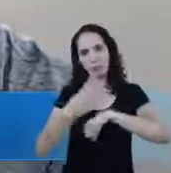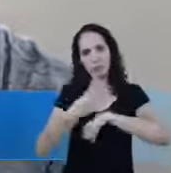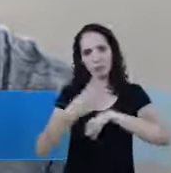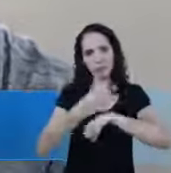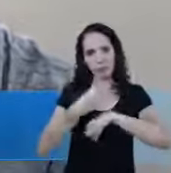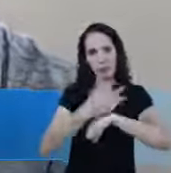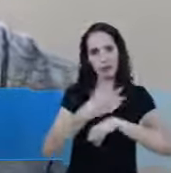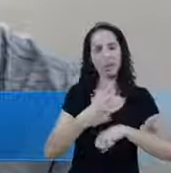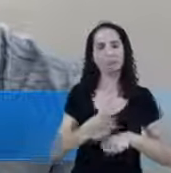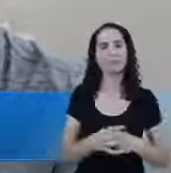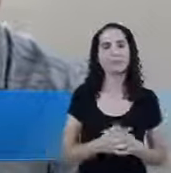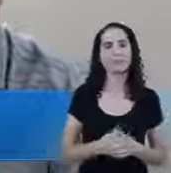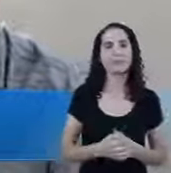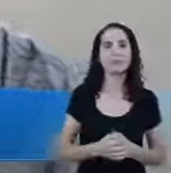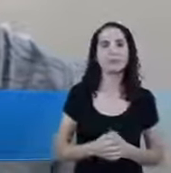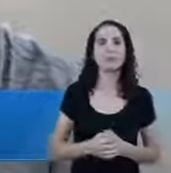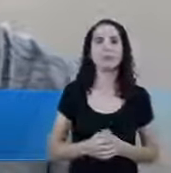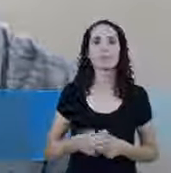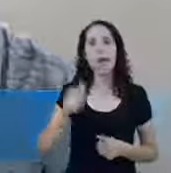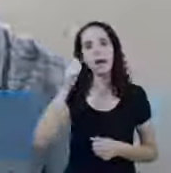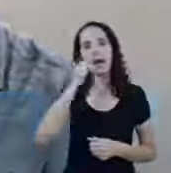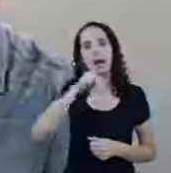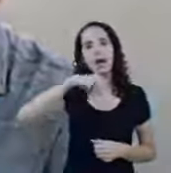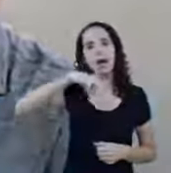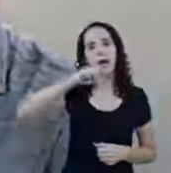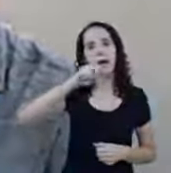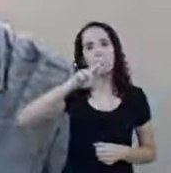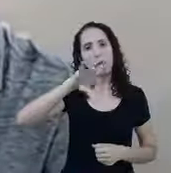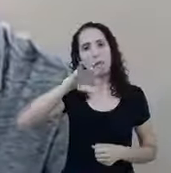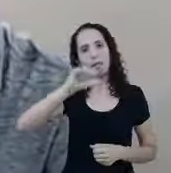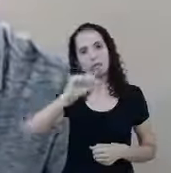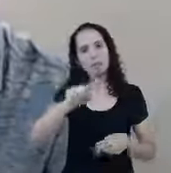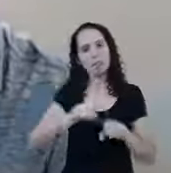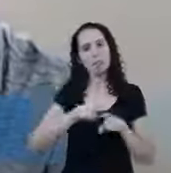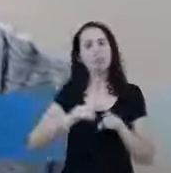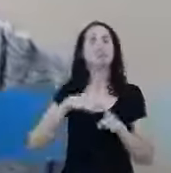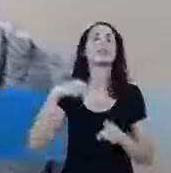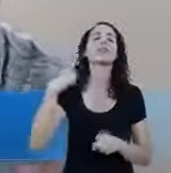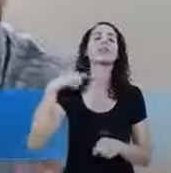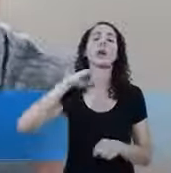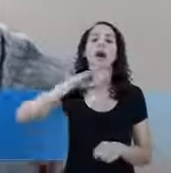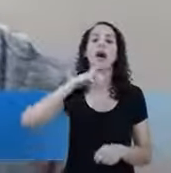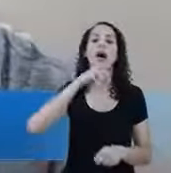Informações Tanto a Marcia Como o Dr. João Vai estar disponível A nos tirar informações